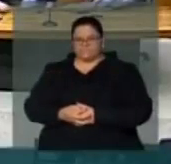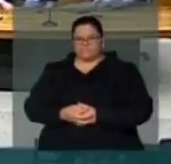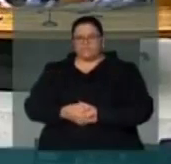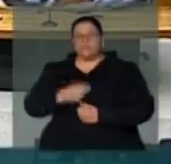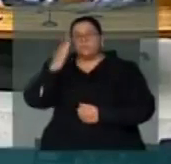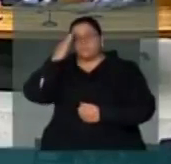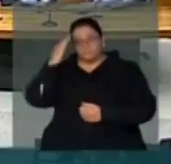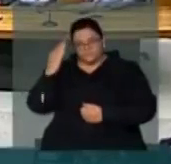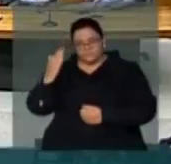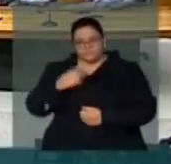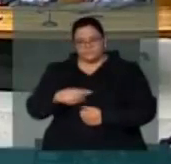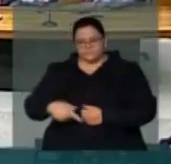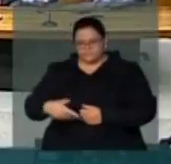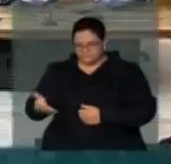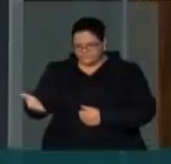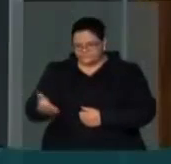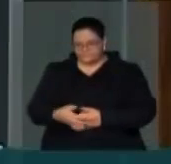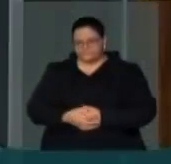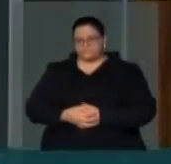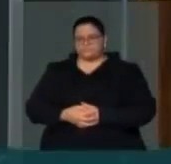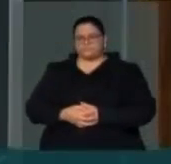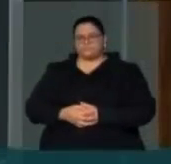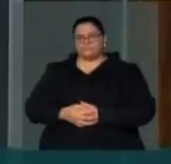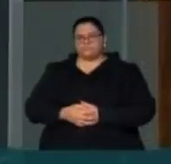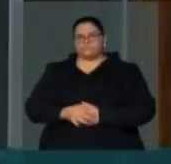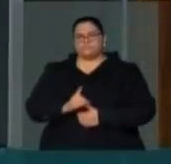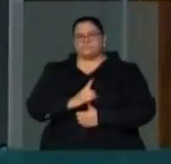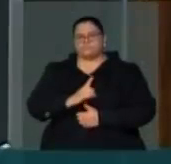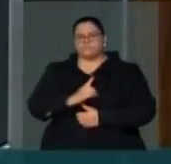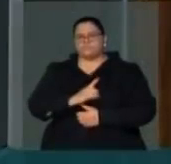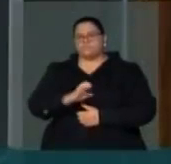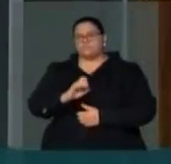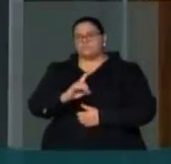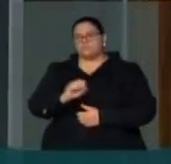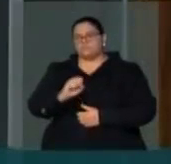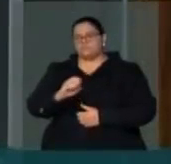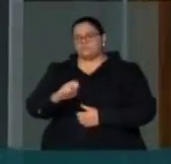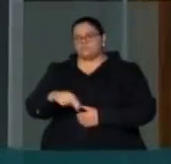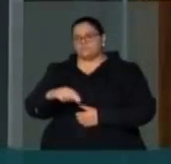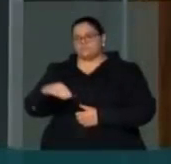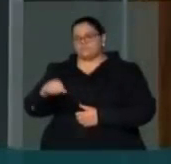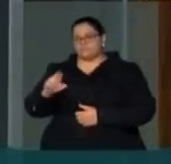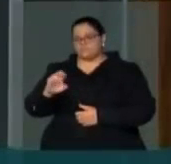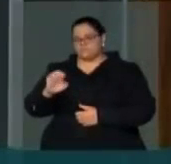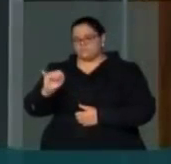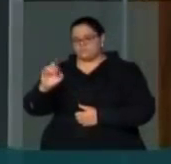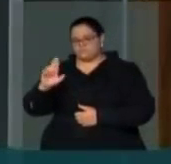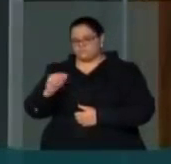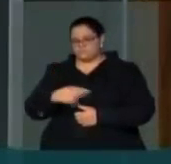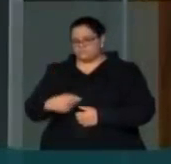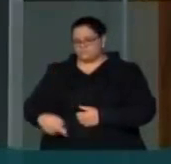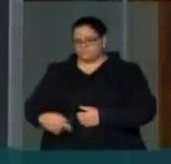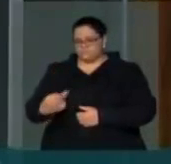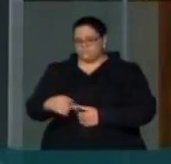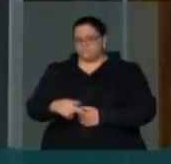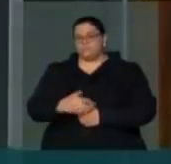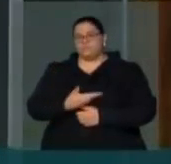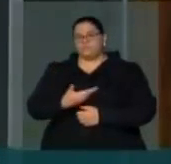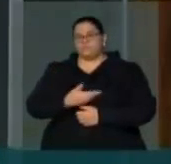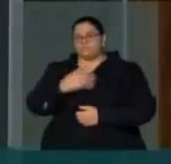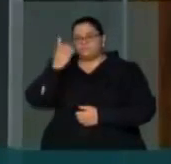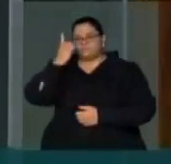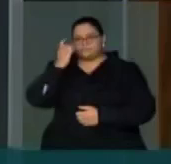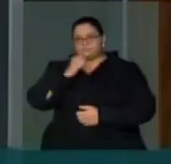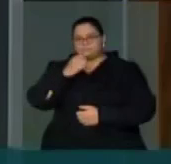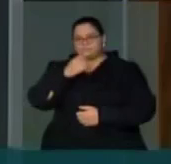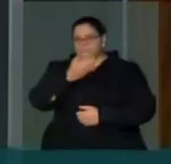Obrigado, presidente, delegado Edson Moreira, que preside a sessão, colegas deputados e deputadas. Fomos